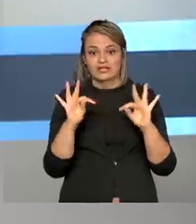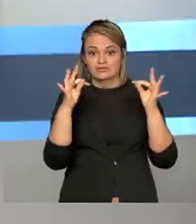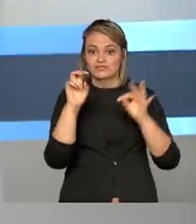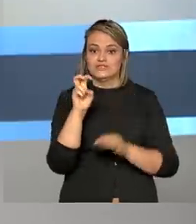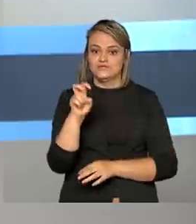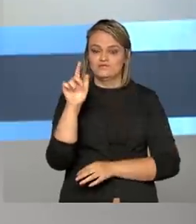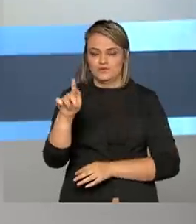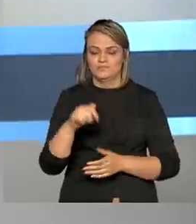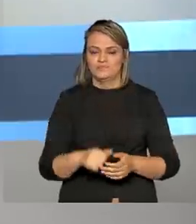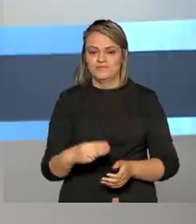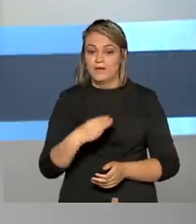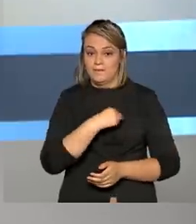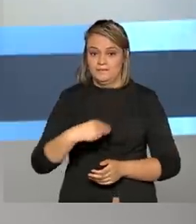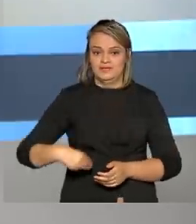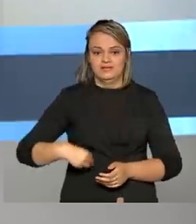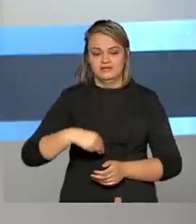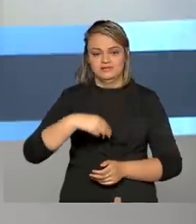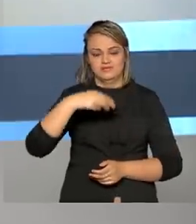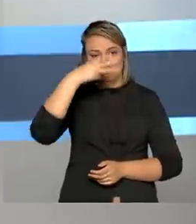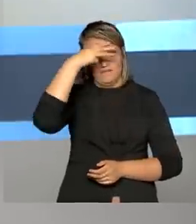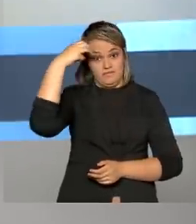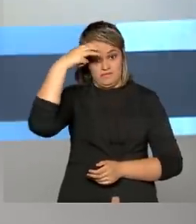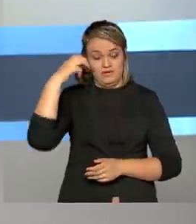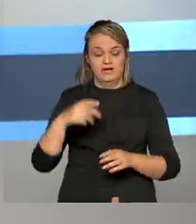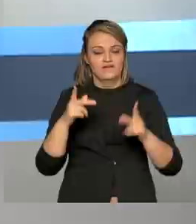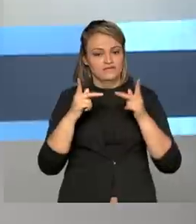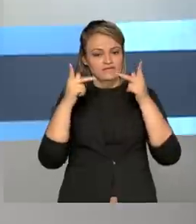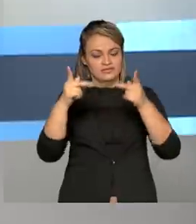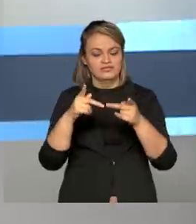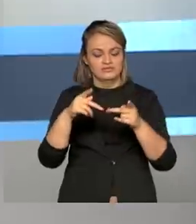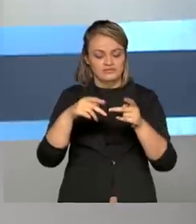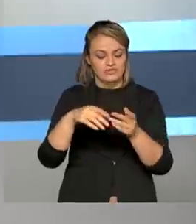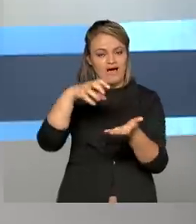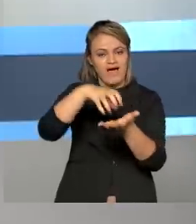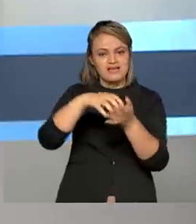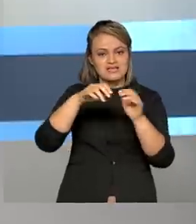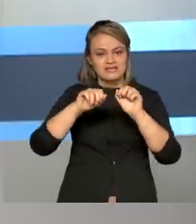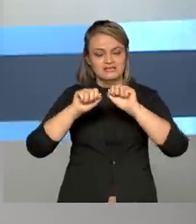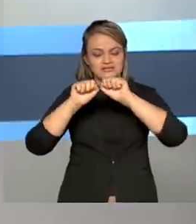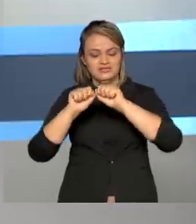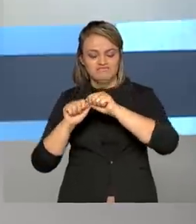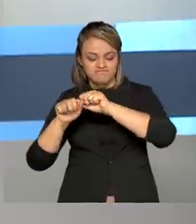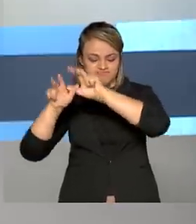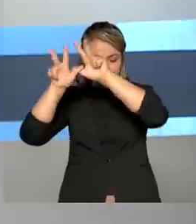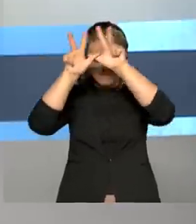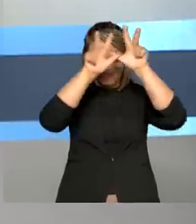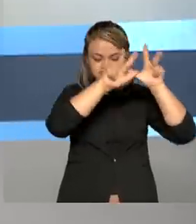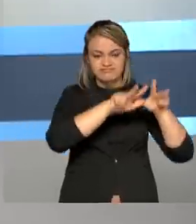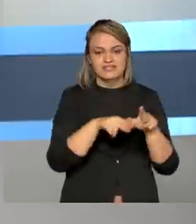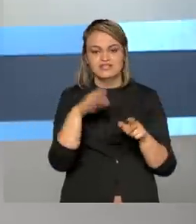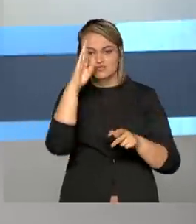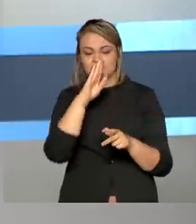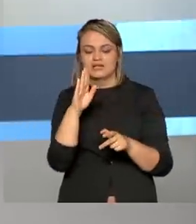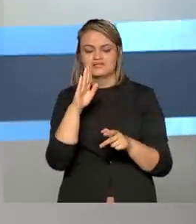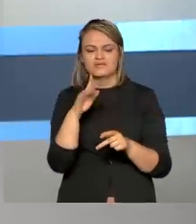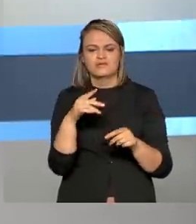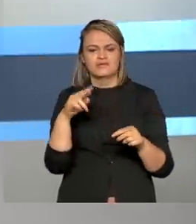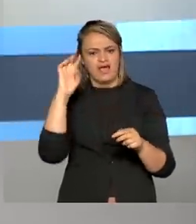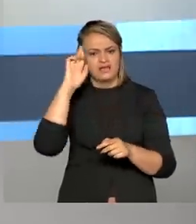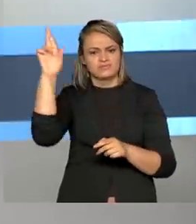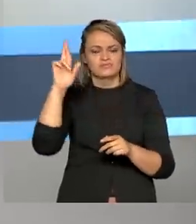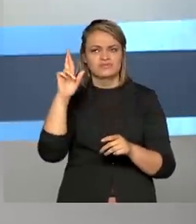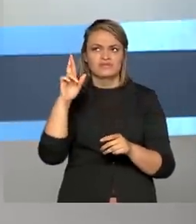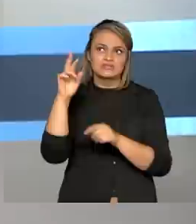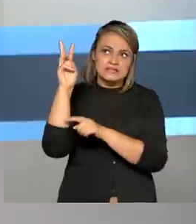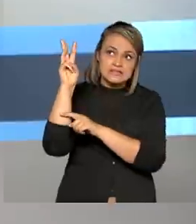O ministro Fábio Faria visitou o Centro de Operações do Satélite Geoestacionário Brasileiro, responsável por levar sinal de